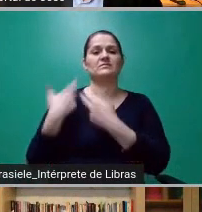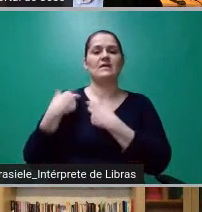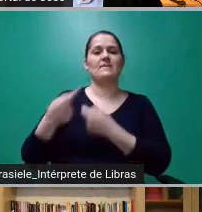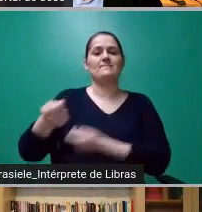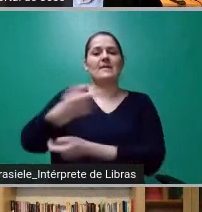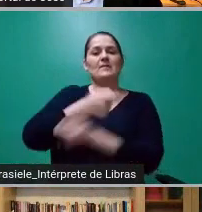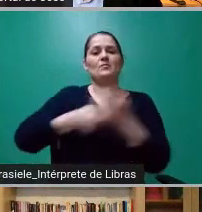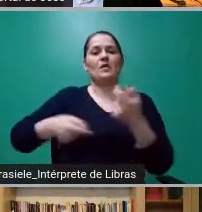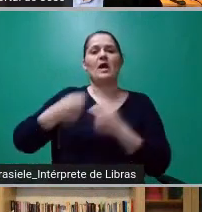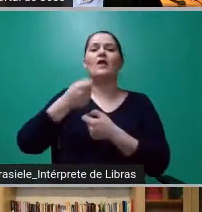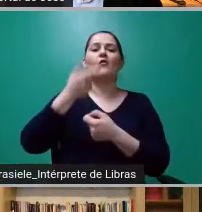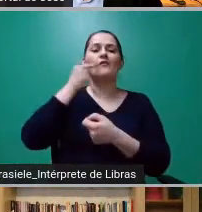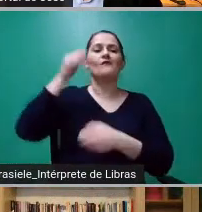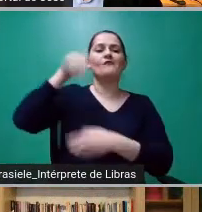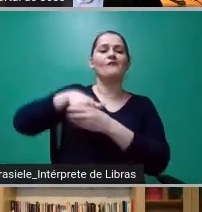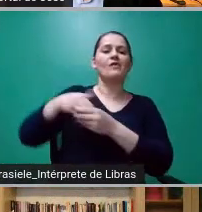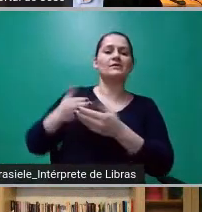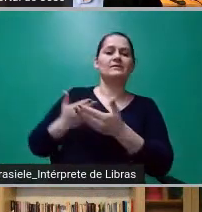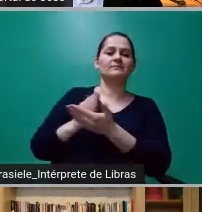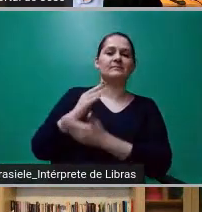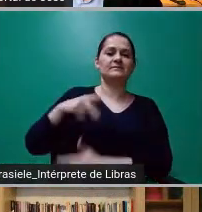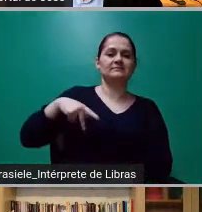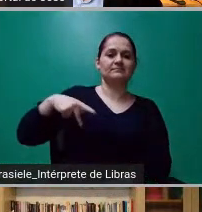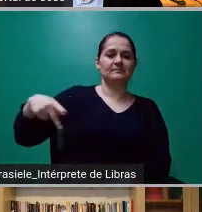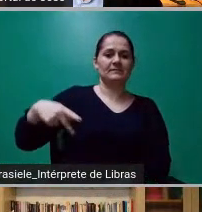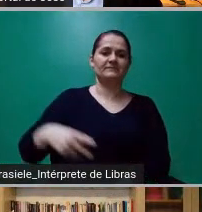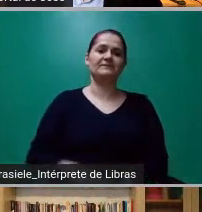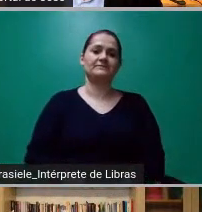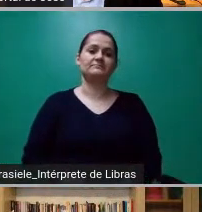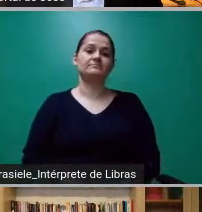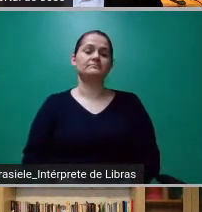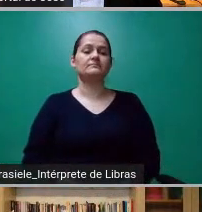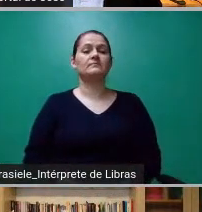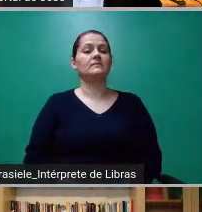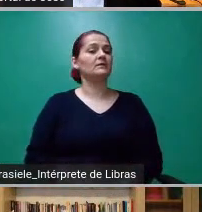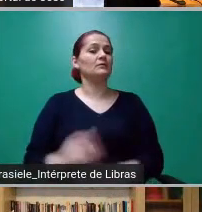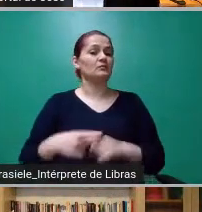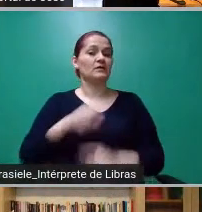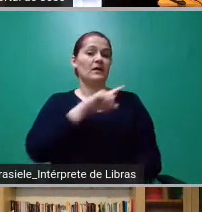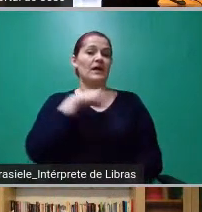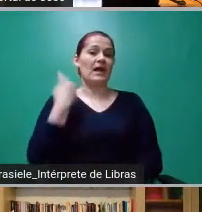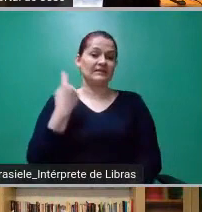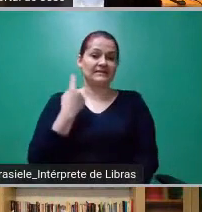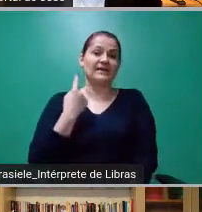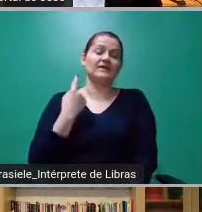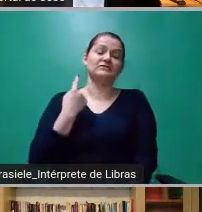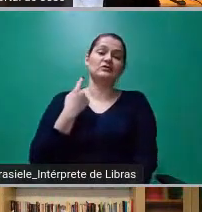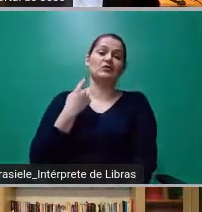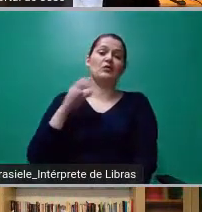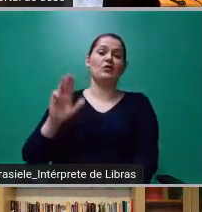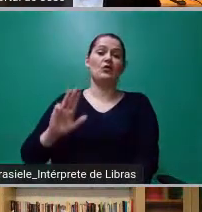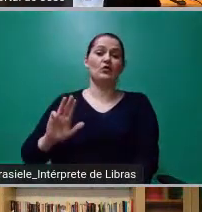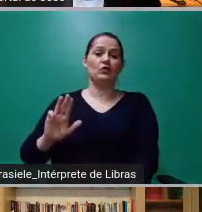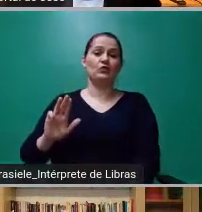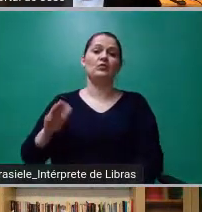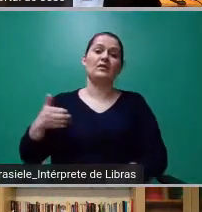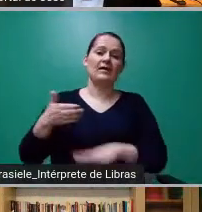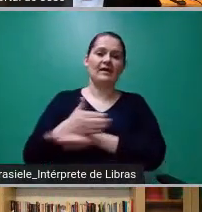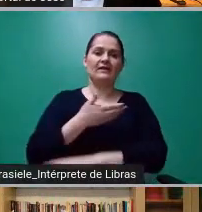efetivamente mudado o resultado dessa eleição presidencial, atrasando em alguns anos a chegada do Lula à presidência da República.